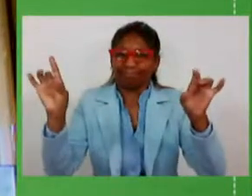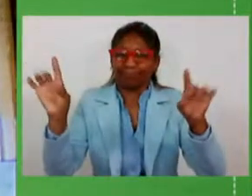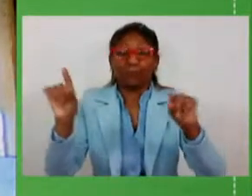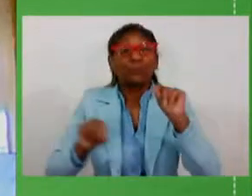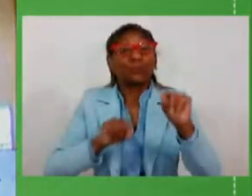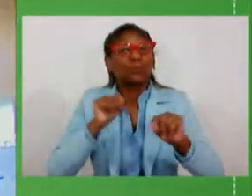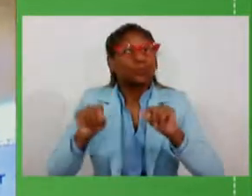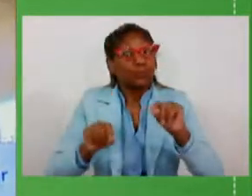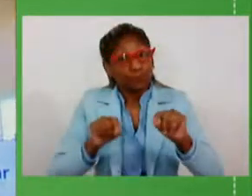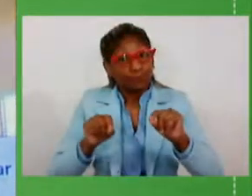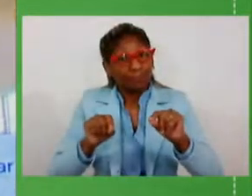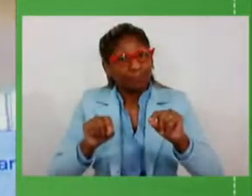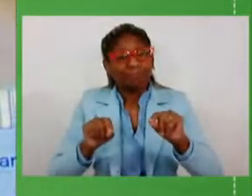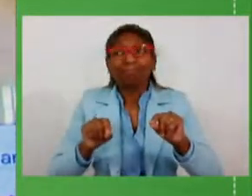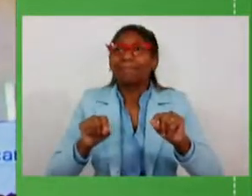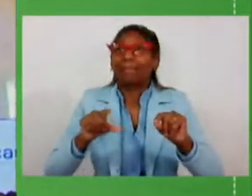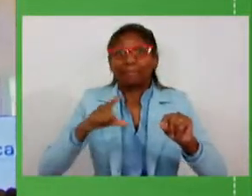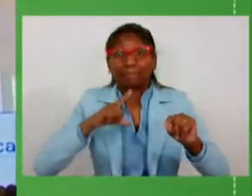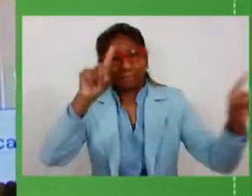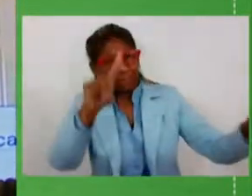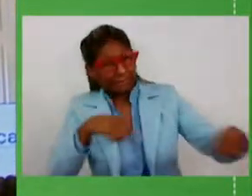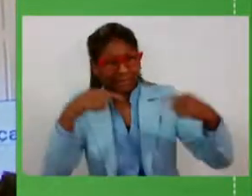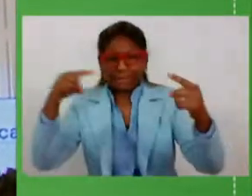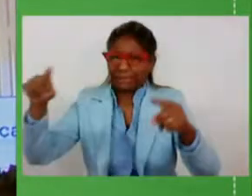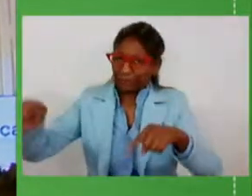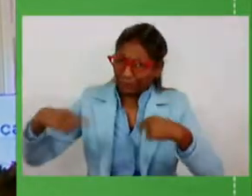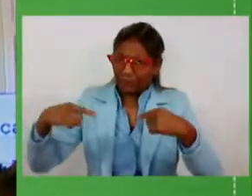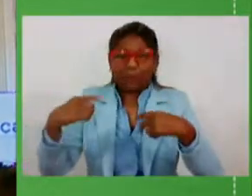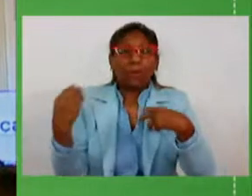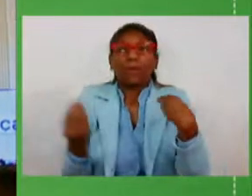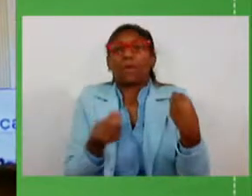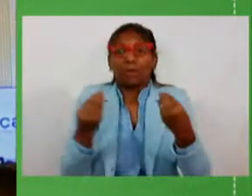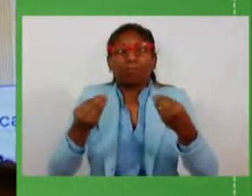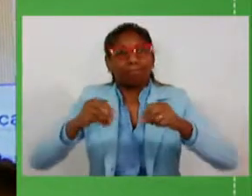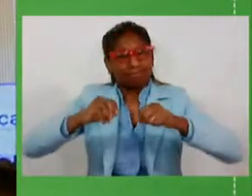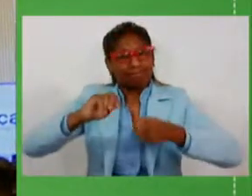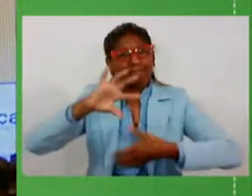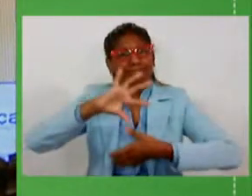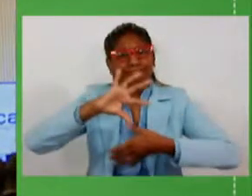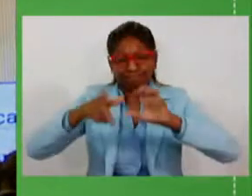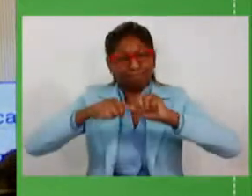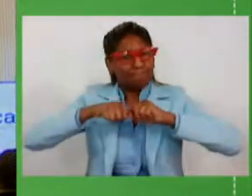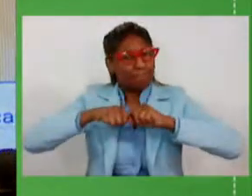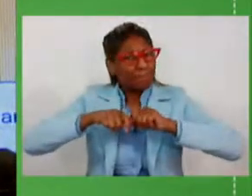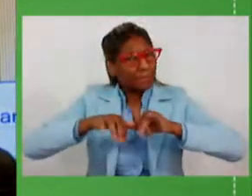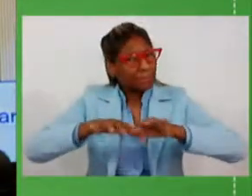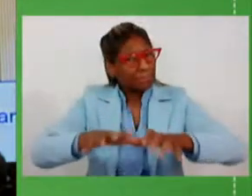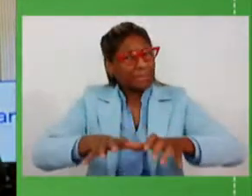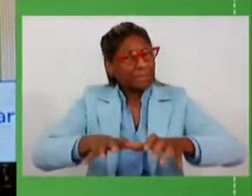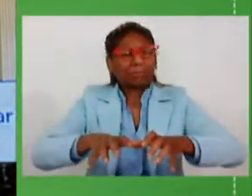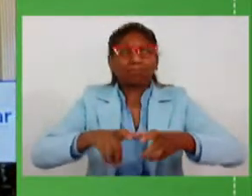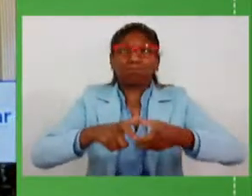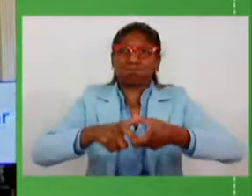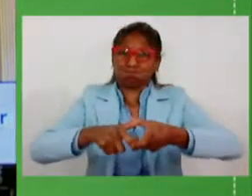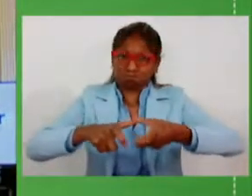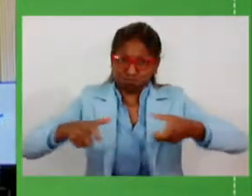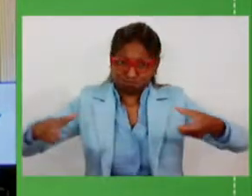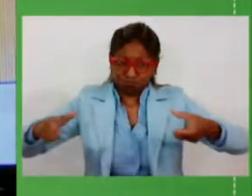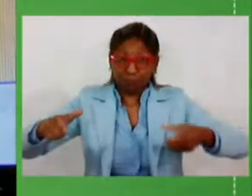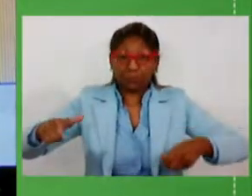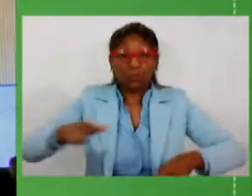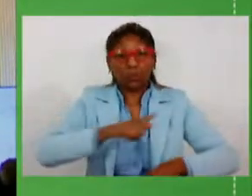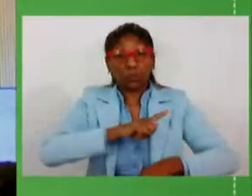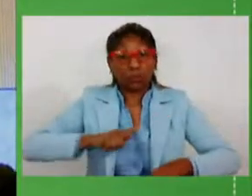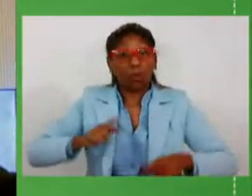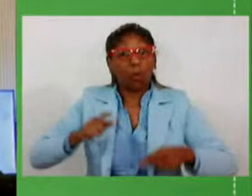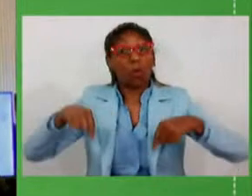meio a tantos desafios como os produzidos por uma pandemia de proporções históricas, o governo fará nesta